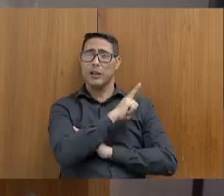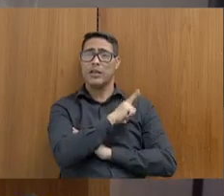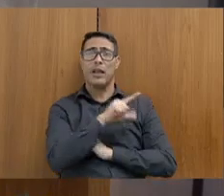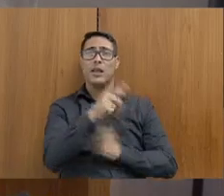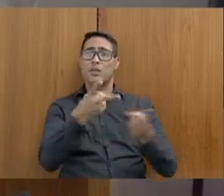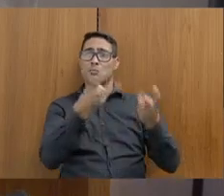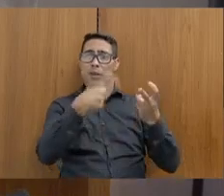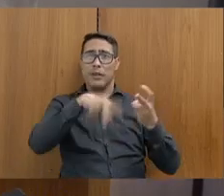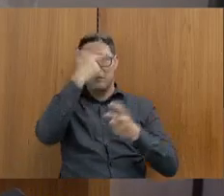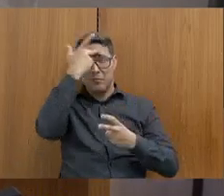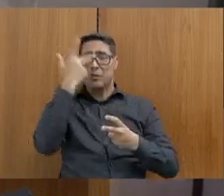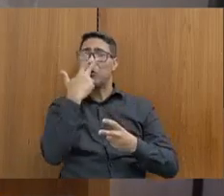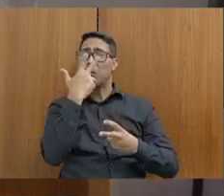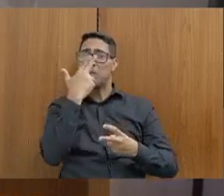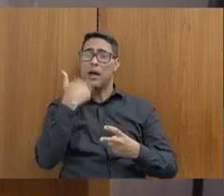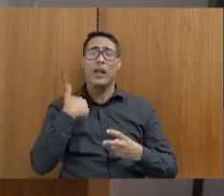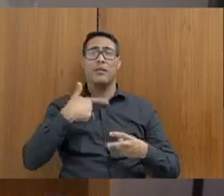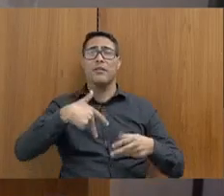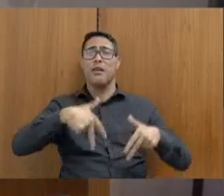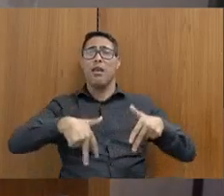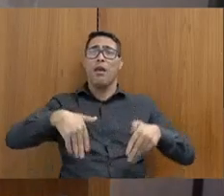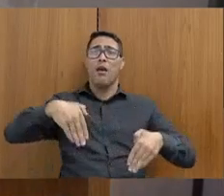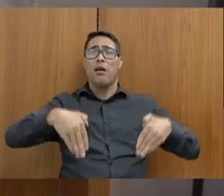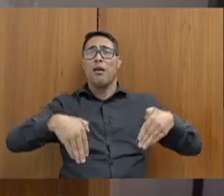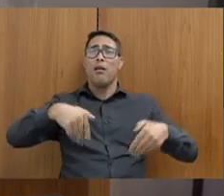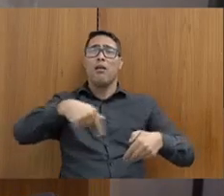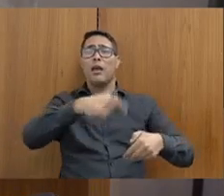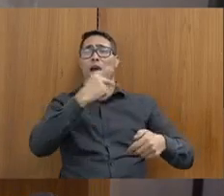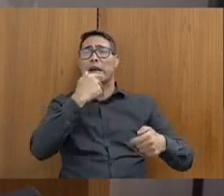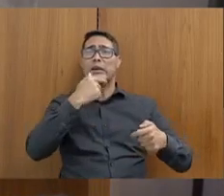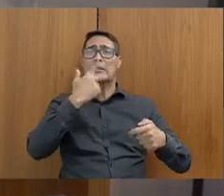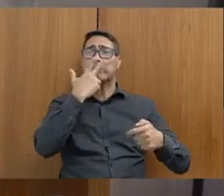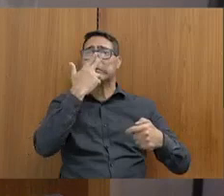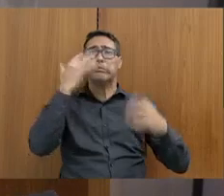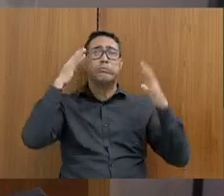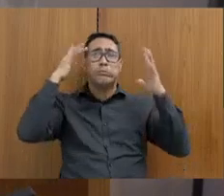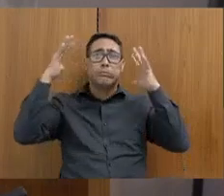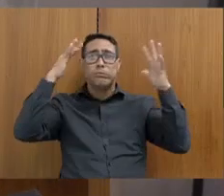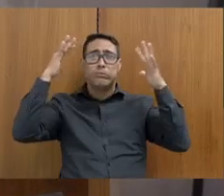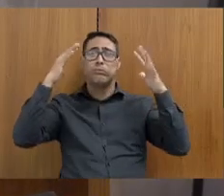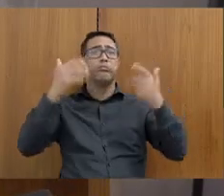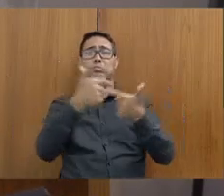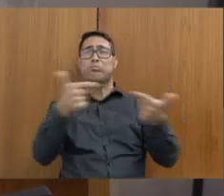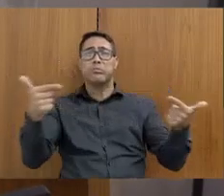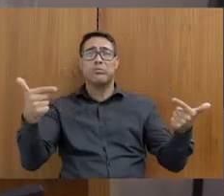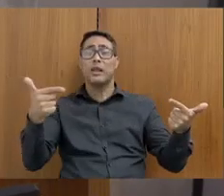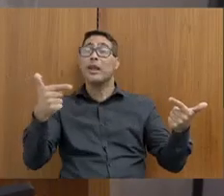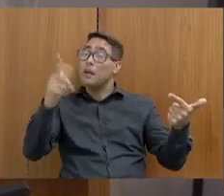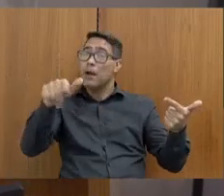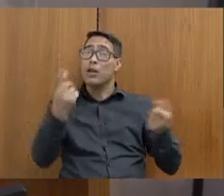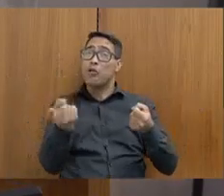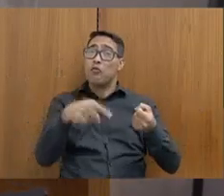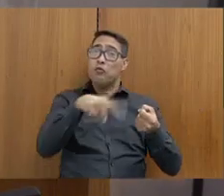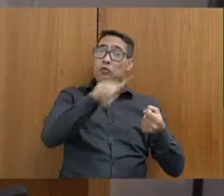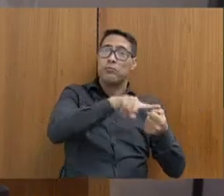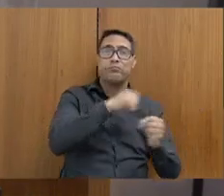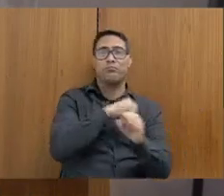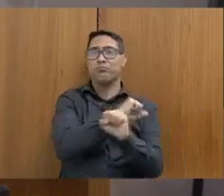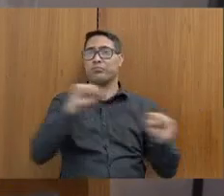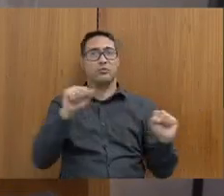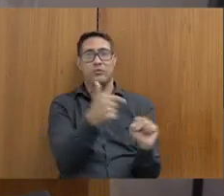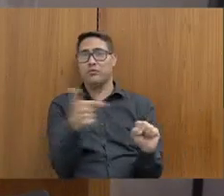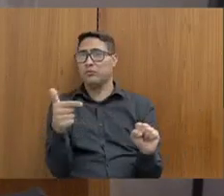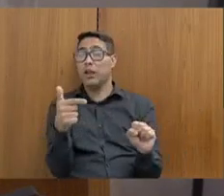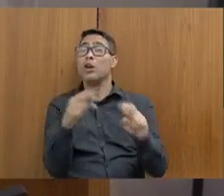atuando naquela cidade. E hoje é quase que um processo irreversível. Então, é tão irreversível porque hoje você tem uma política